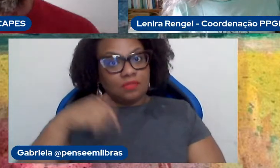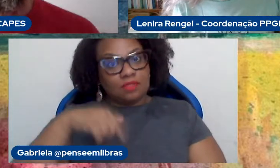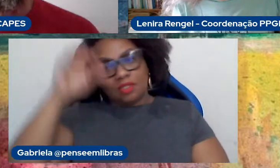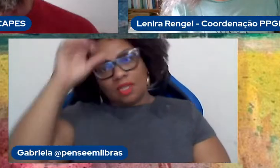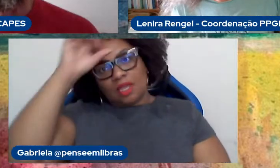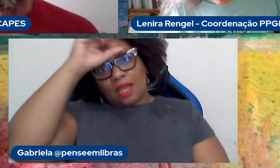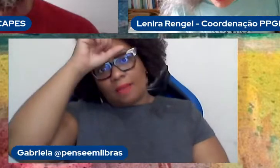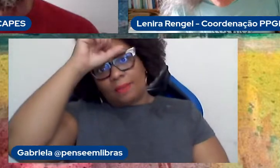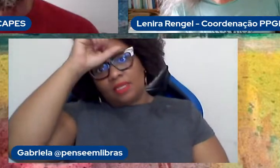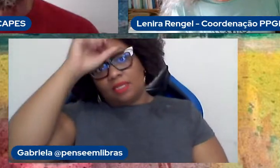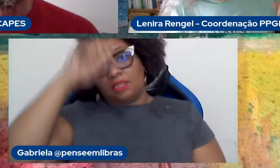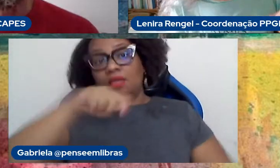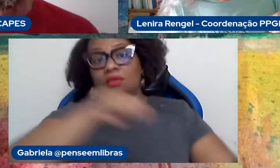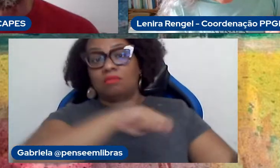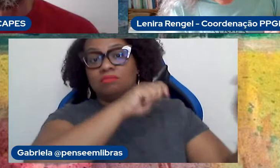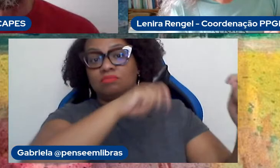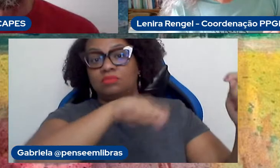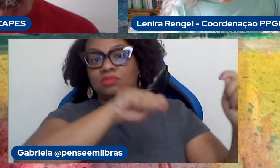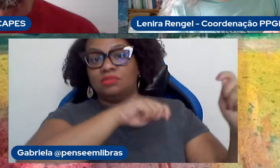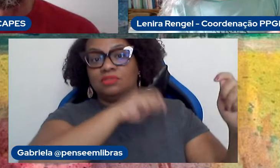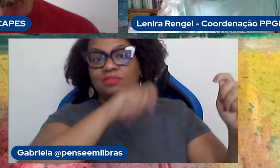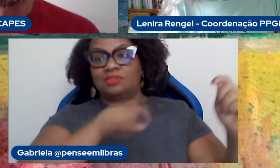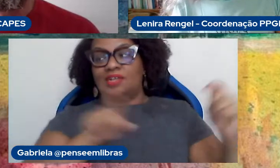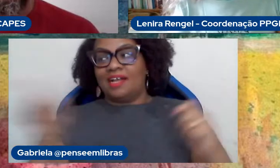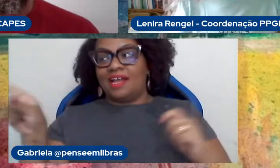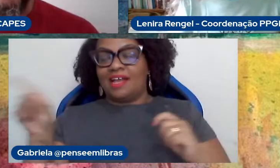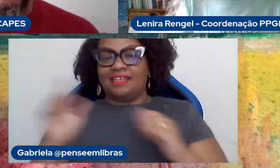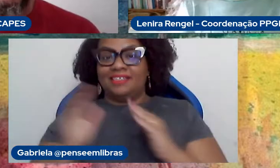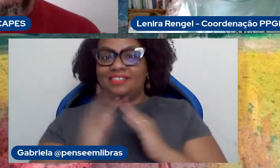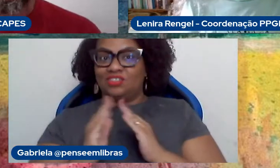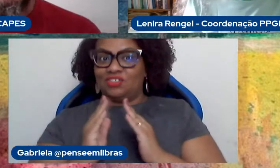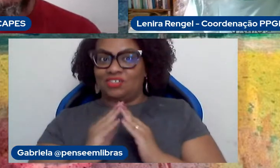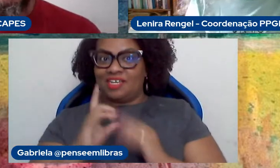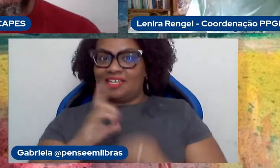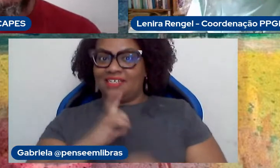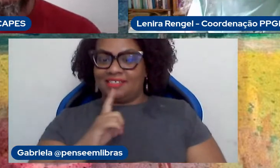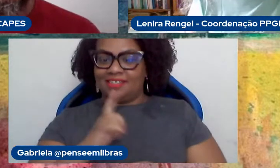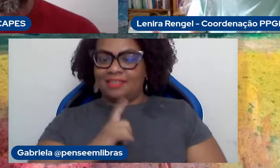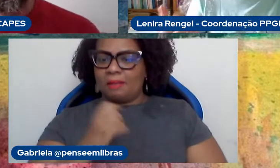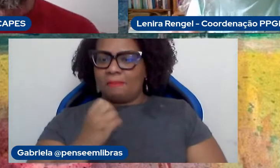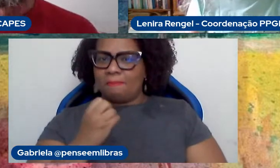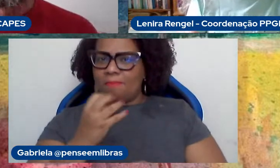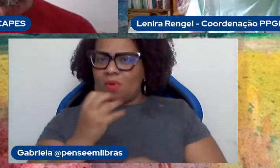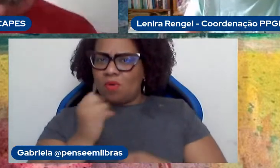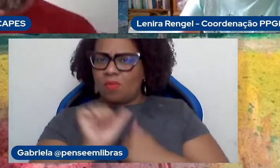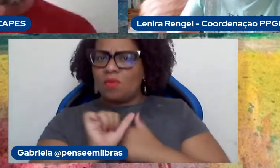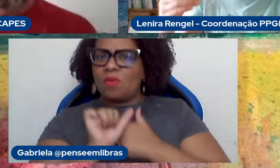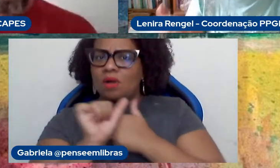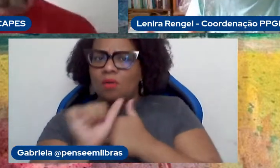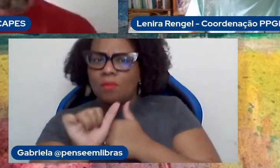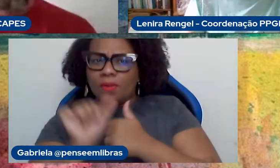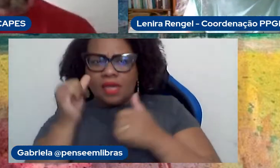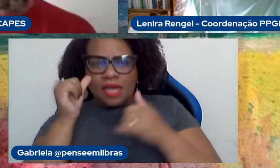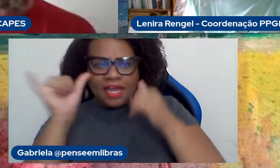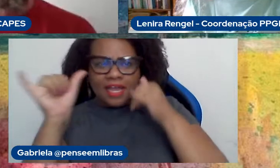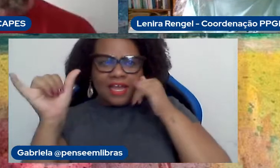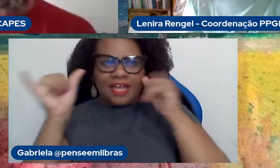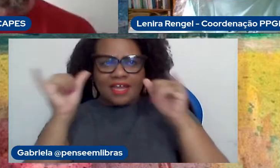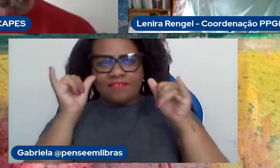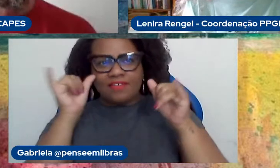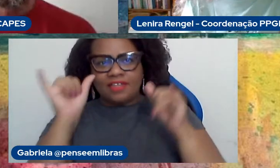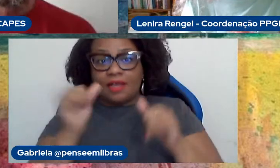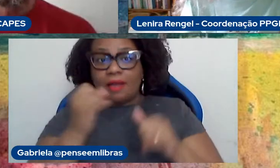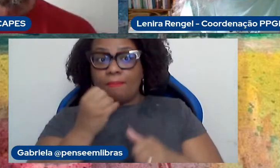violonista daqui de casa. Seria muito bom o acompanhamento para a prevenção. Isso já é outro